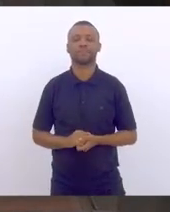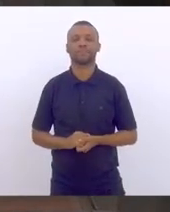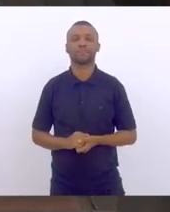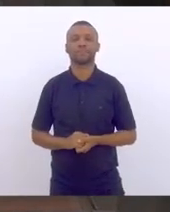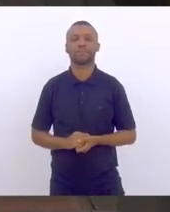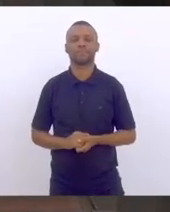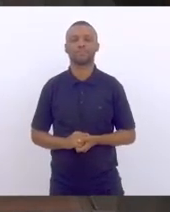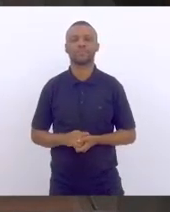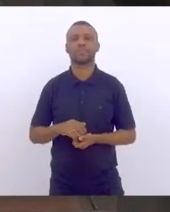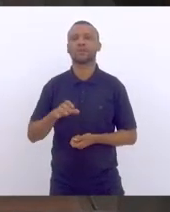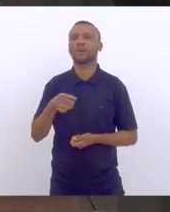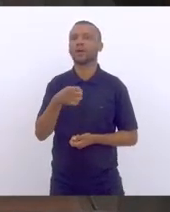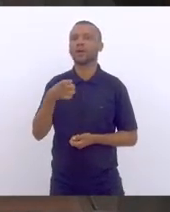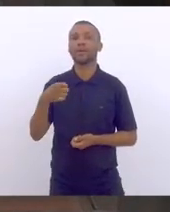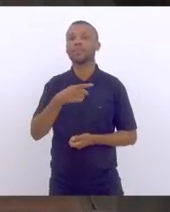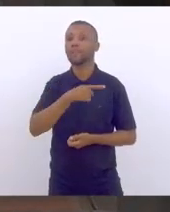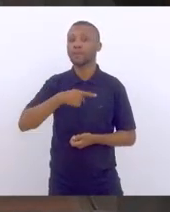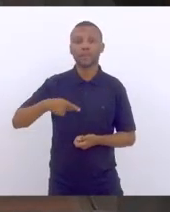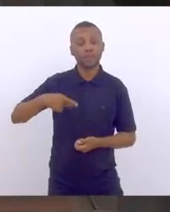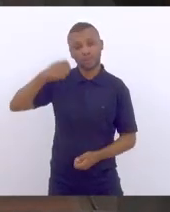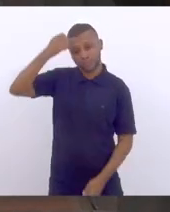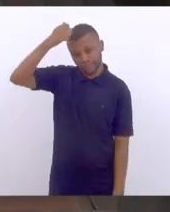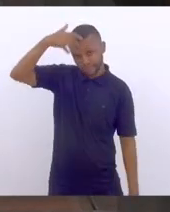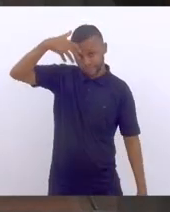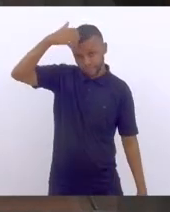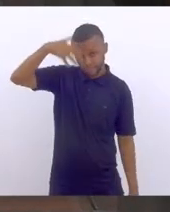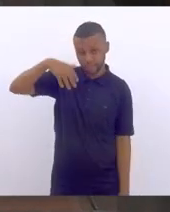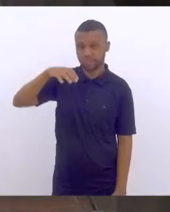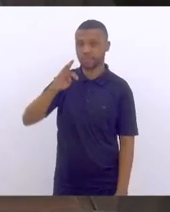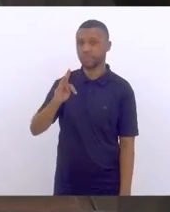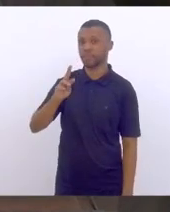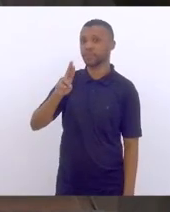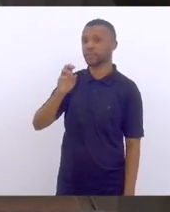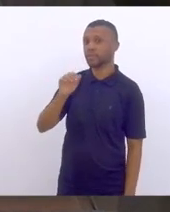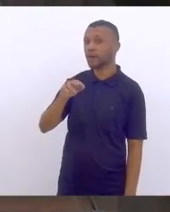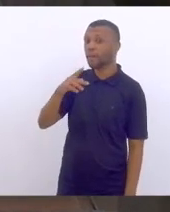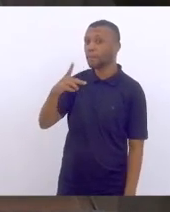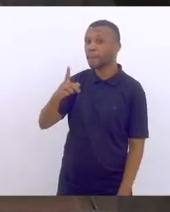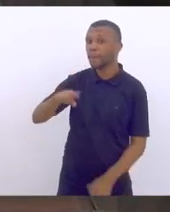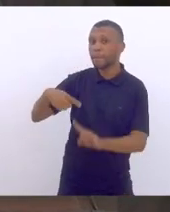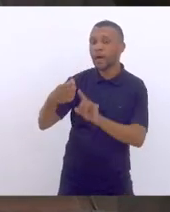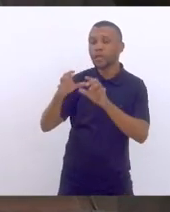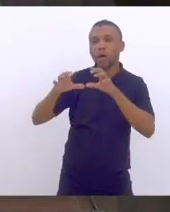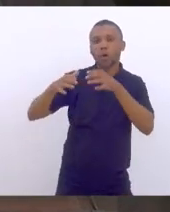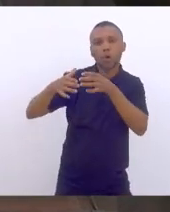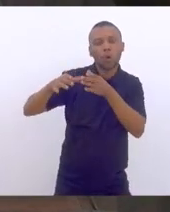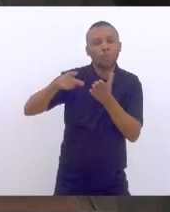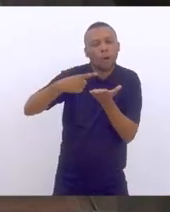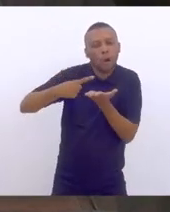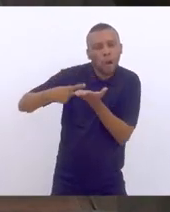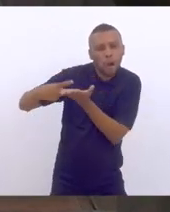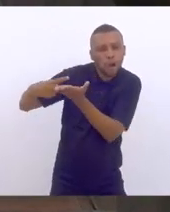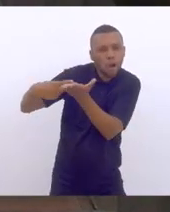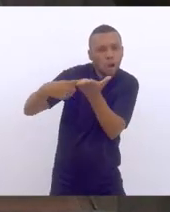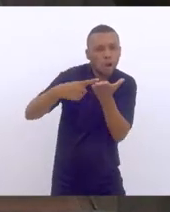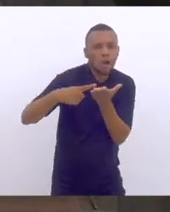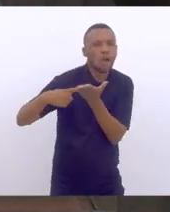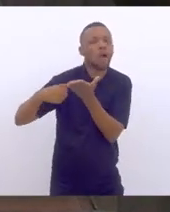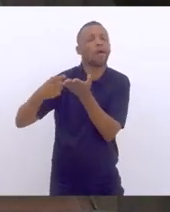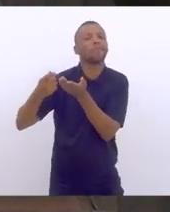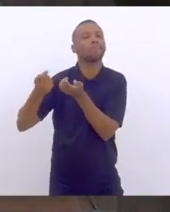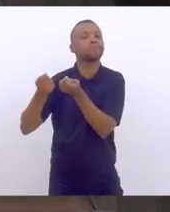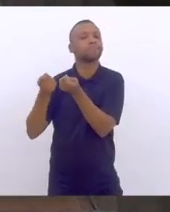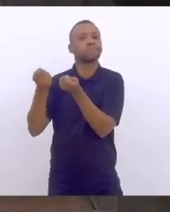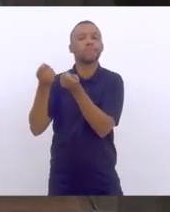o ex-presidente Trump e seu gueto familiar também